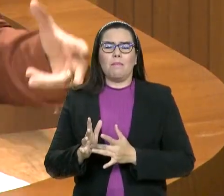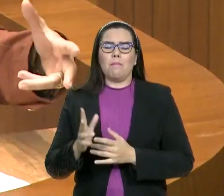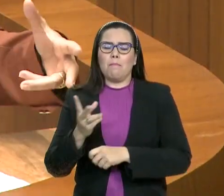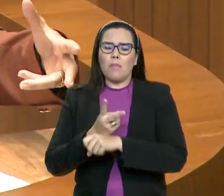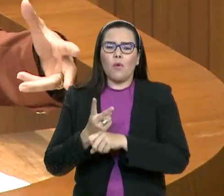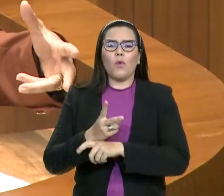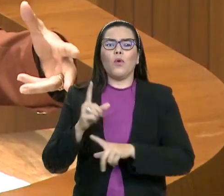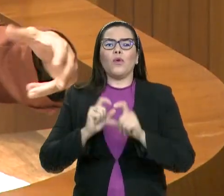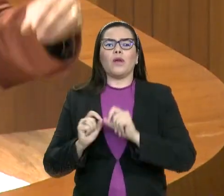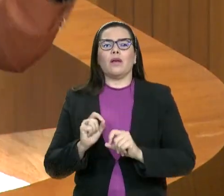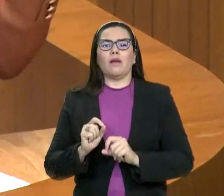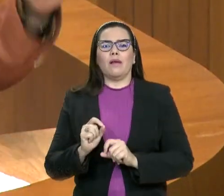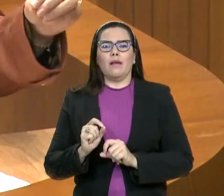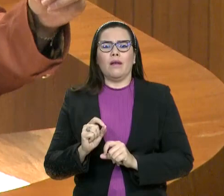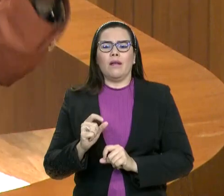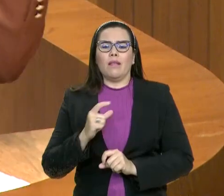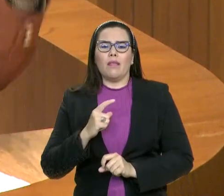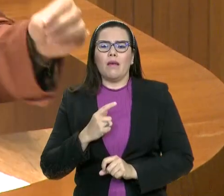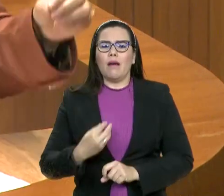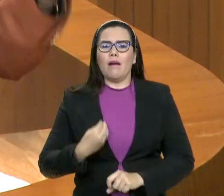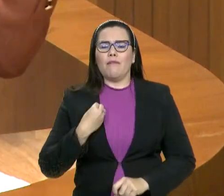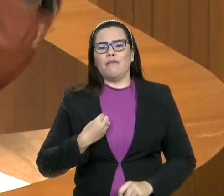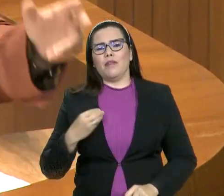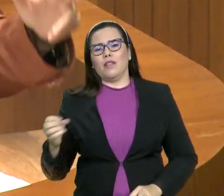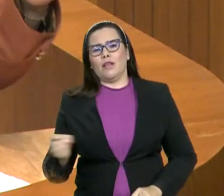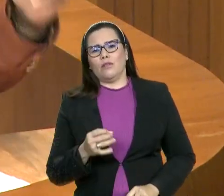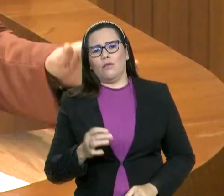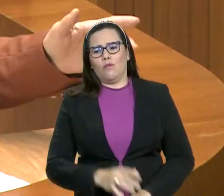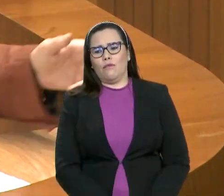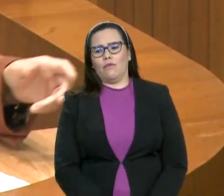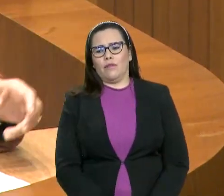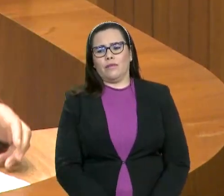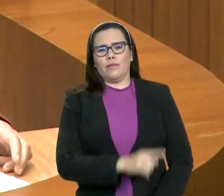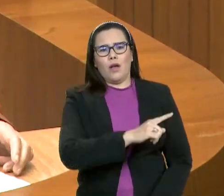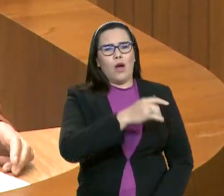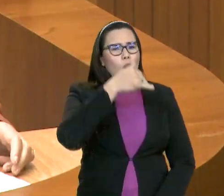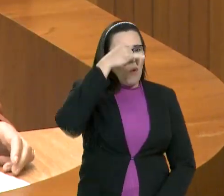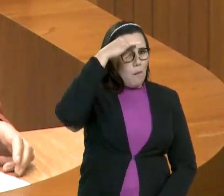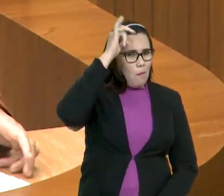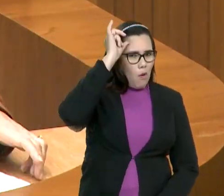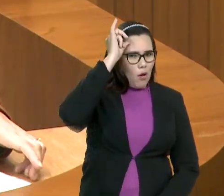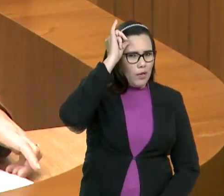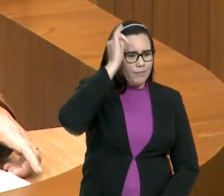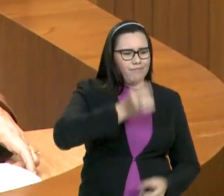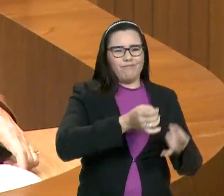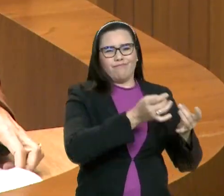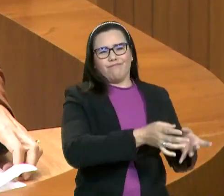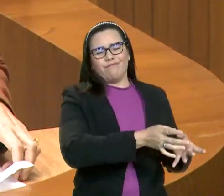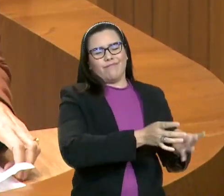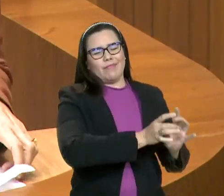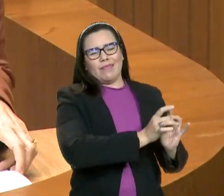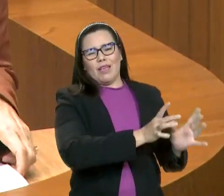mais uma vez, troque o boi pelo cordeiro. São essas minhas palavras, senhor presidente. gente. gente.